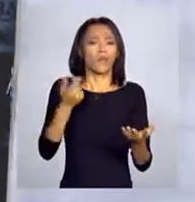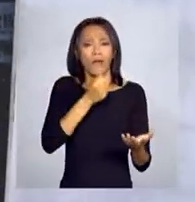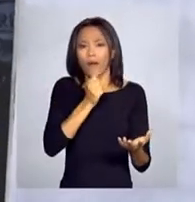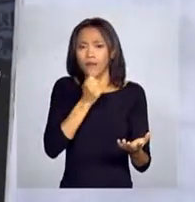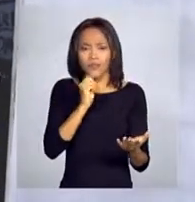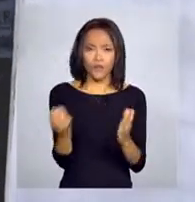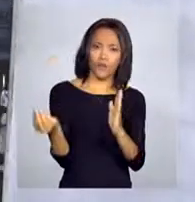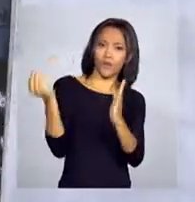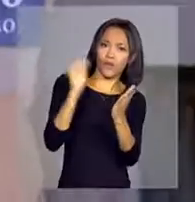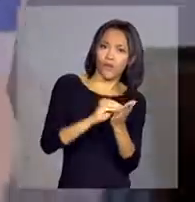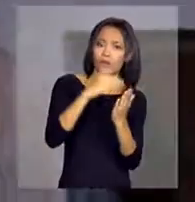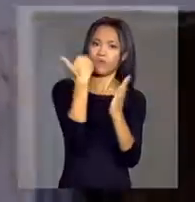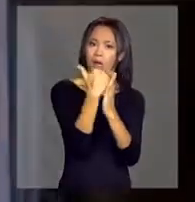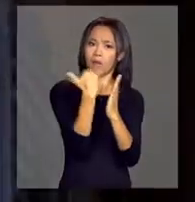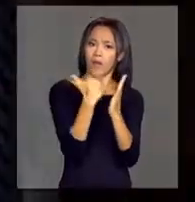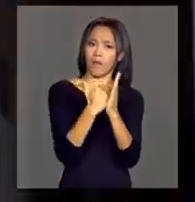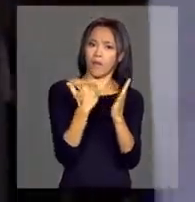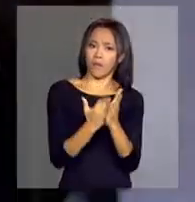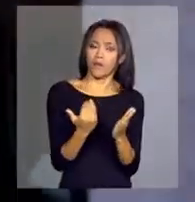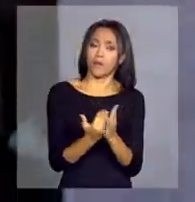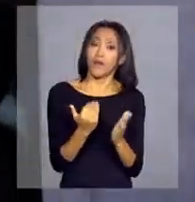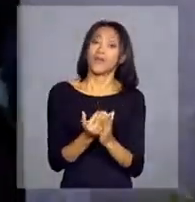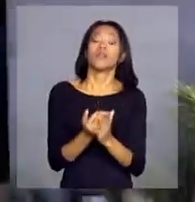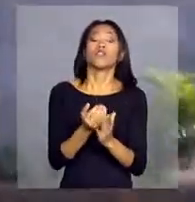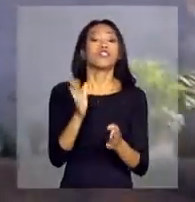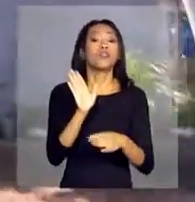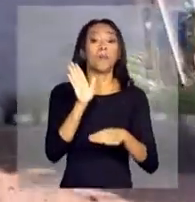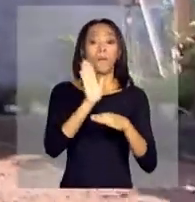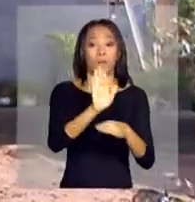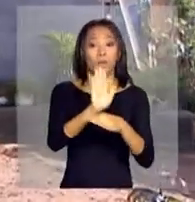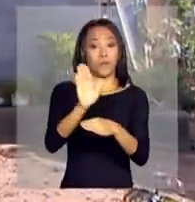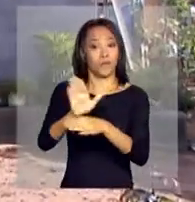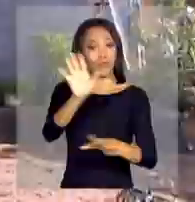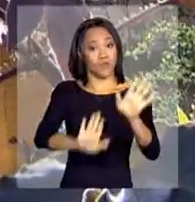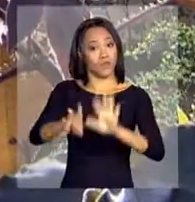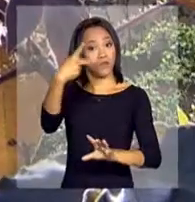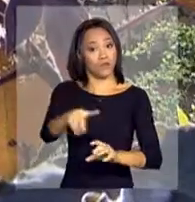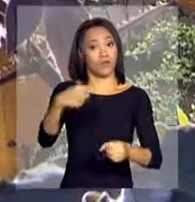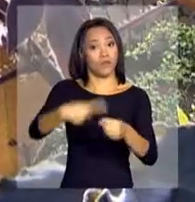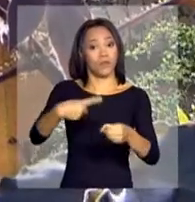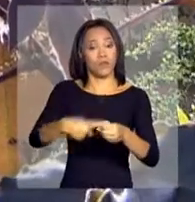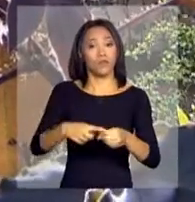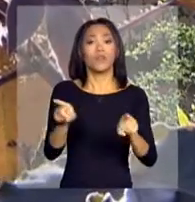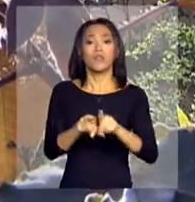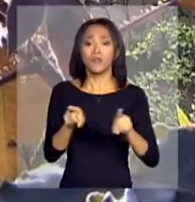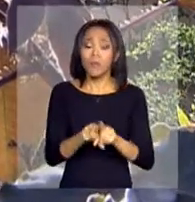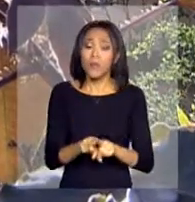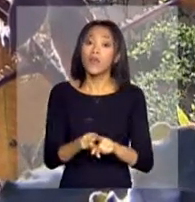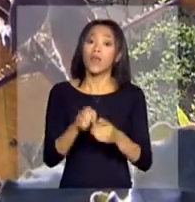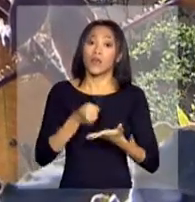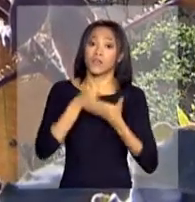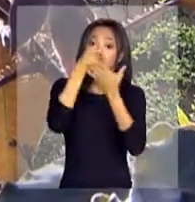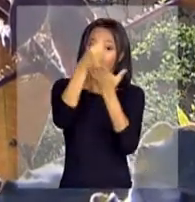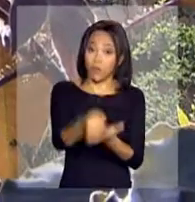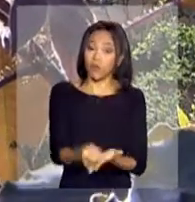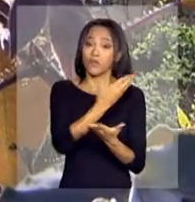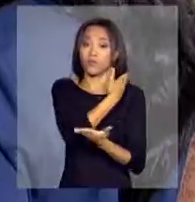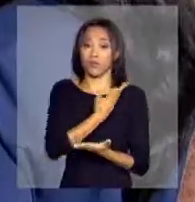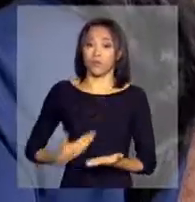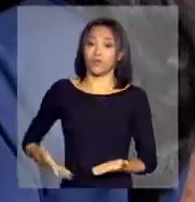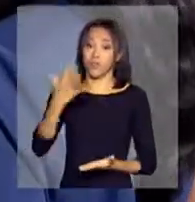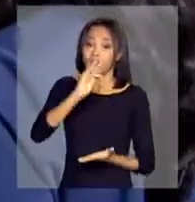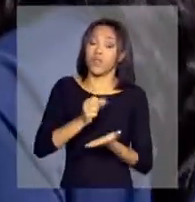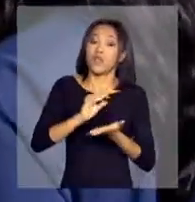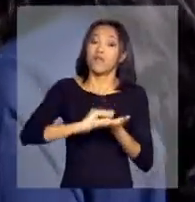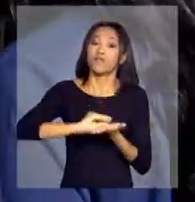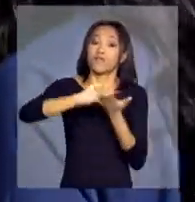inseridas nas ações da rede de proteção social no seu município. Além do benefício dos programas de transferência de renda,